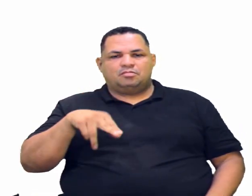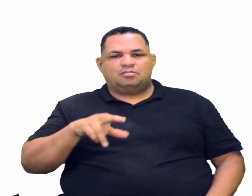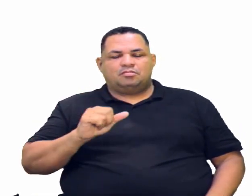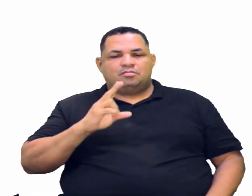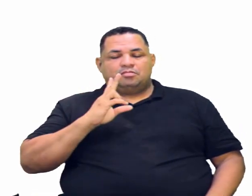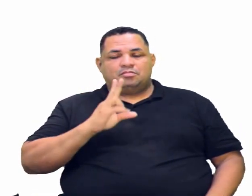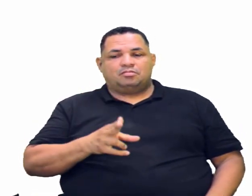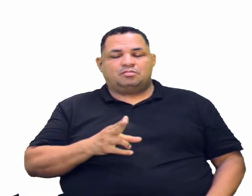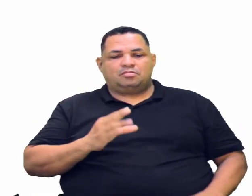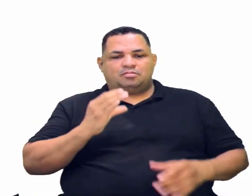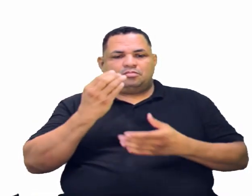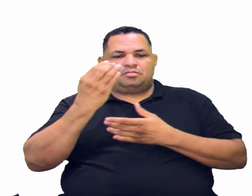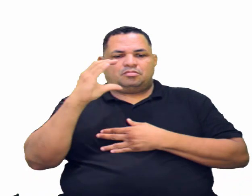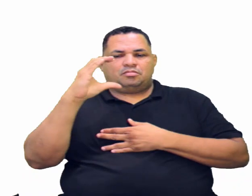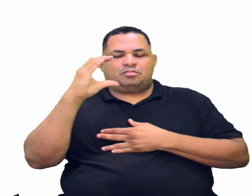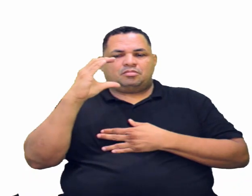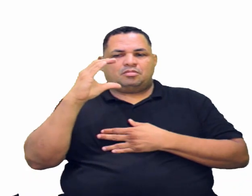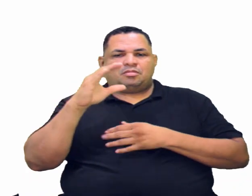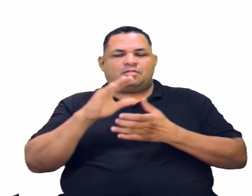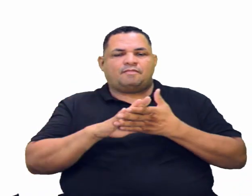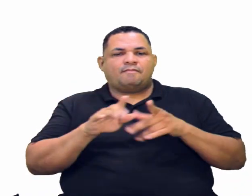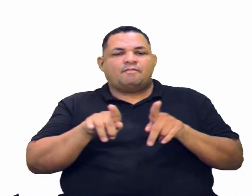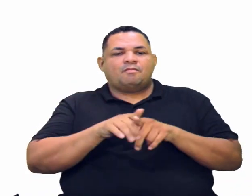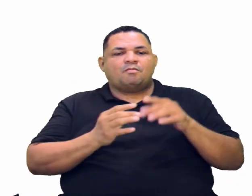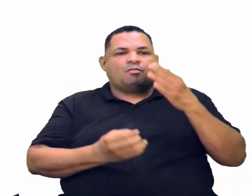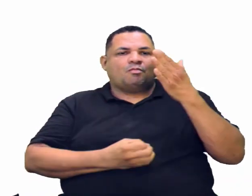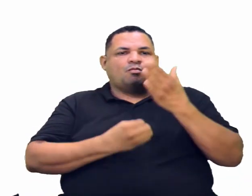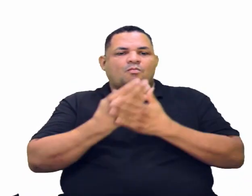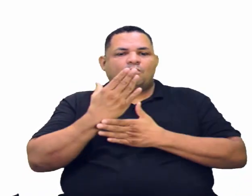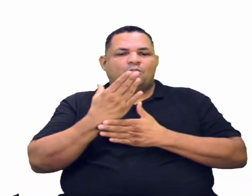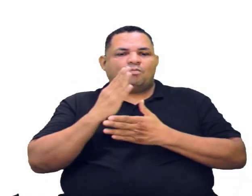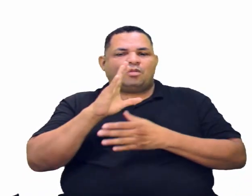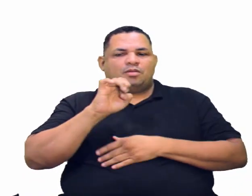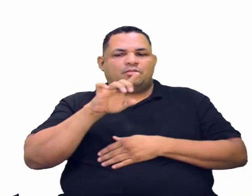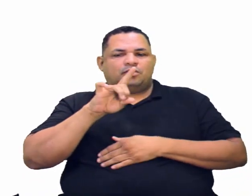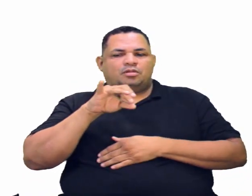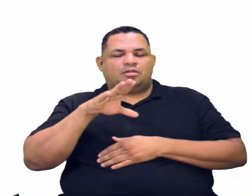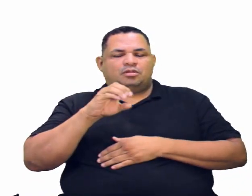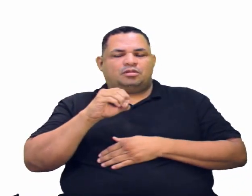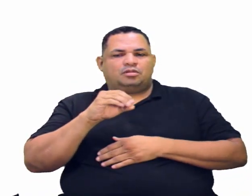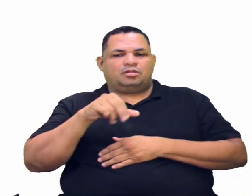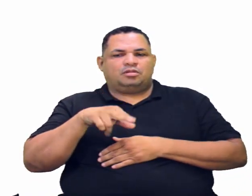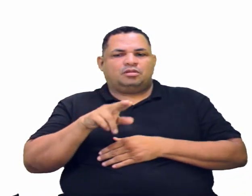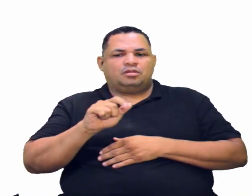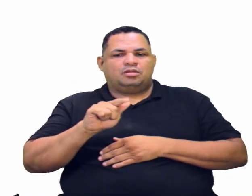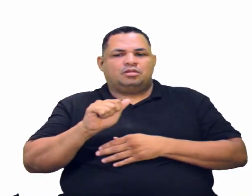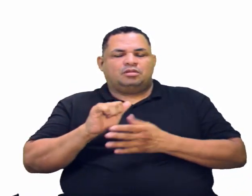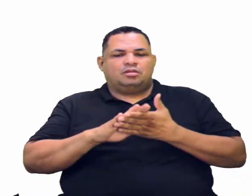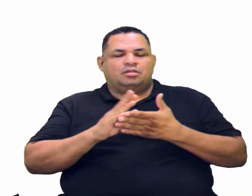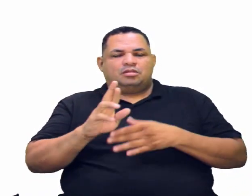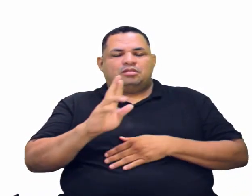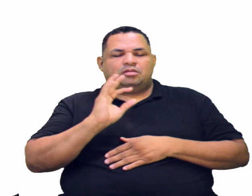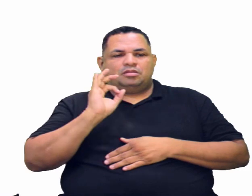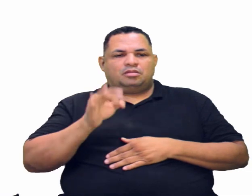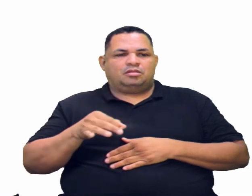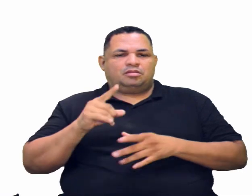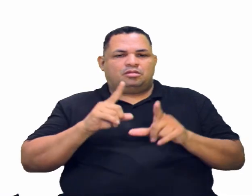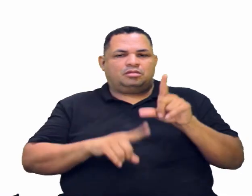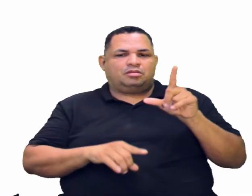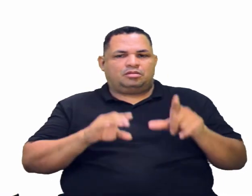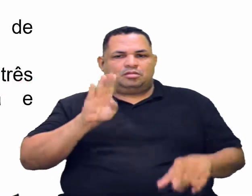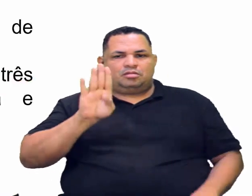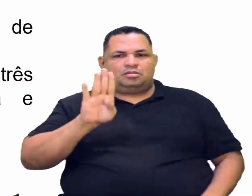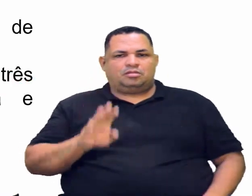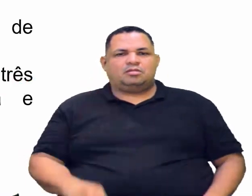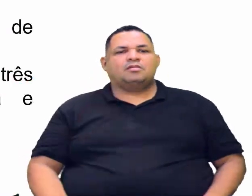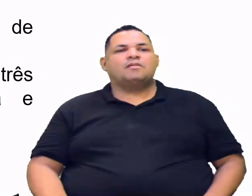No mesmo carbono onde estava a hidroxila, formou-se a carbonila. Por isso que a resposta correta é a letra